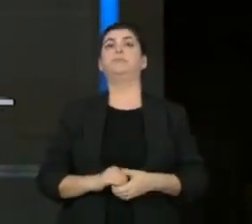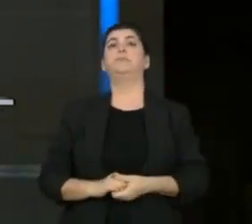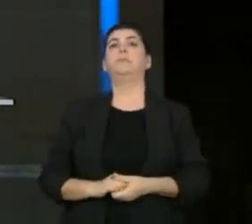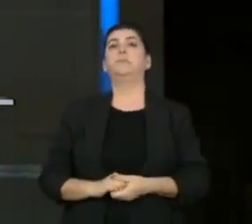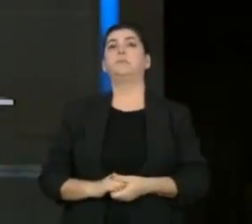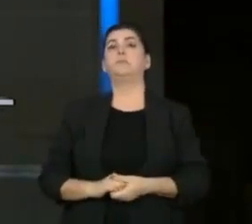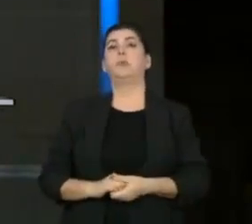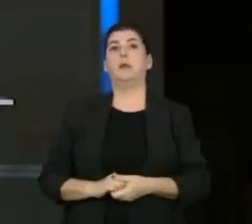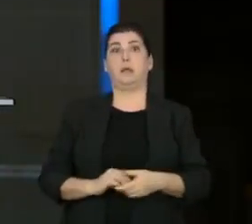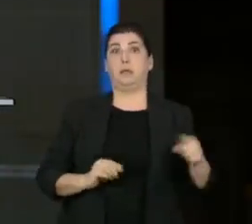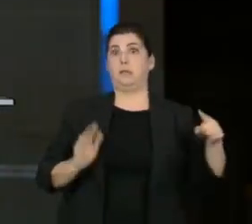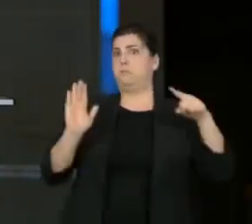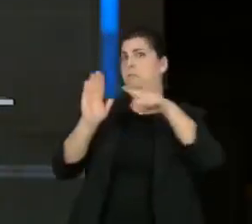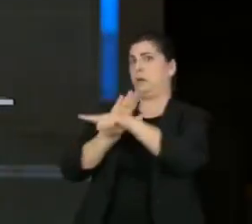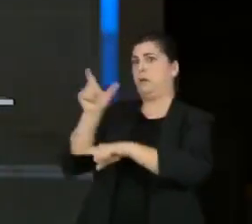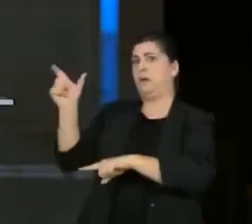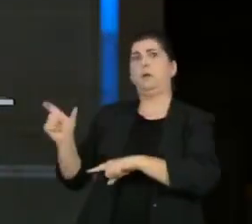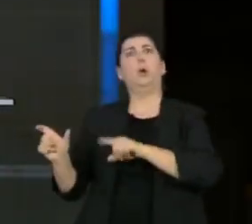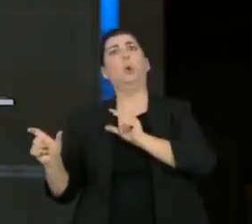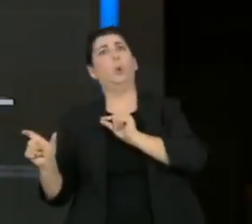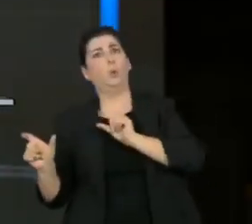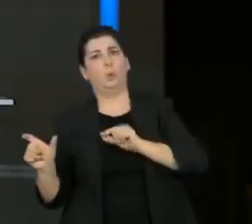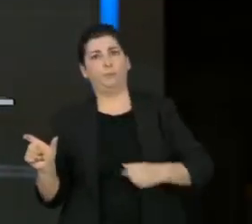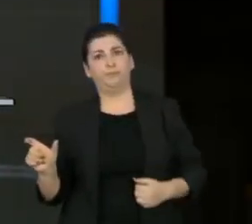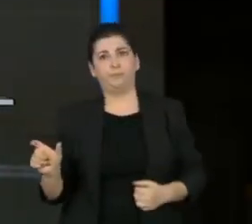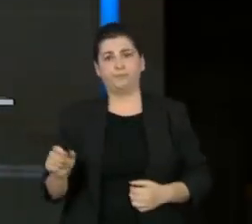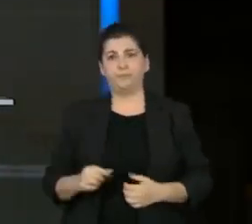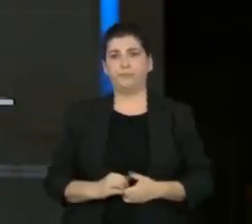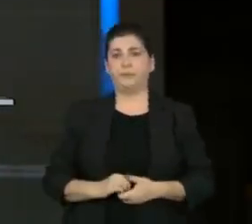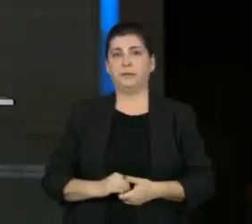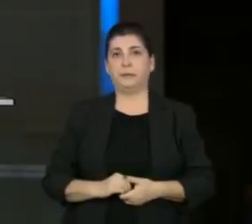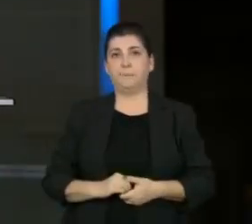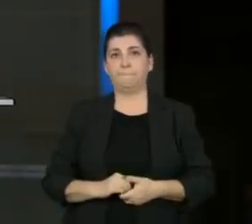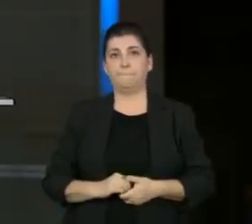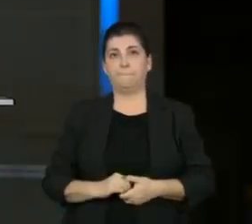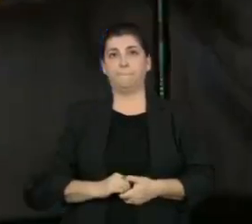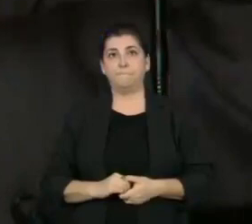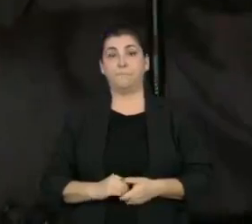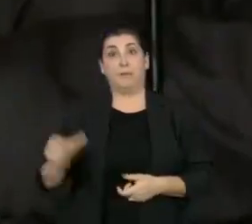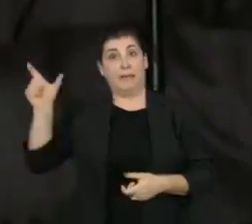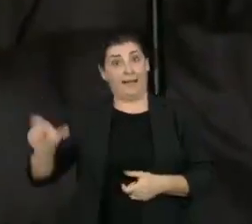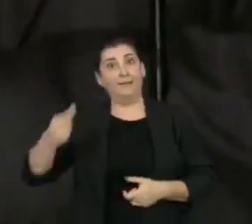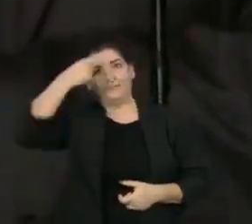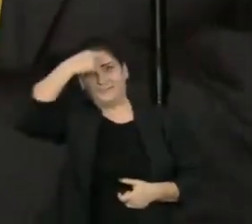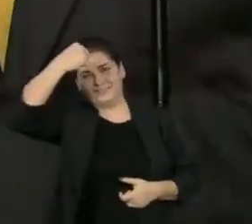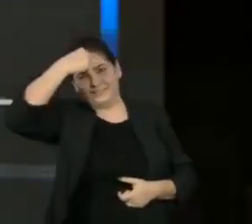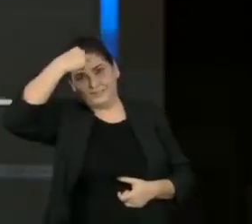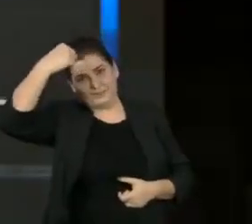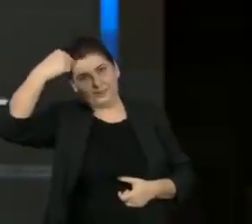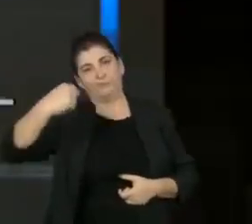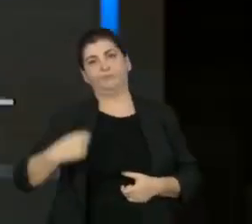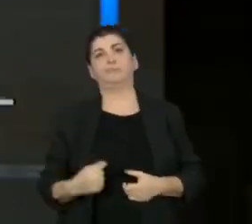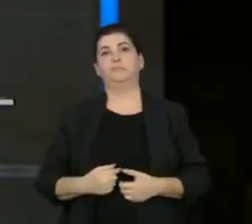para Celso Russomano.